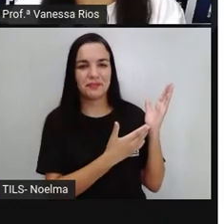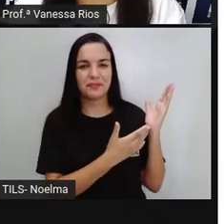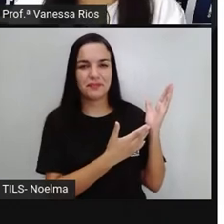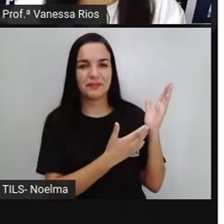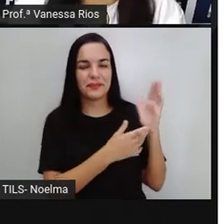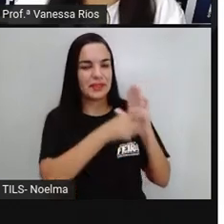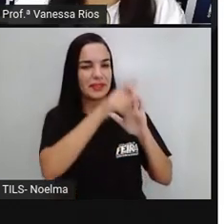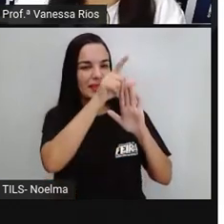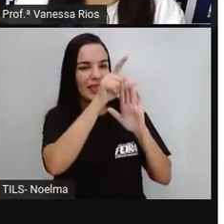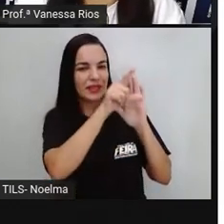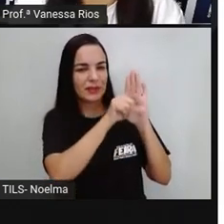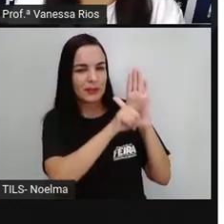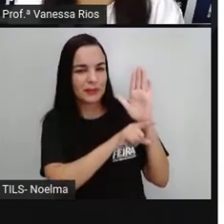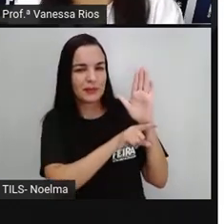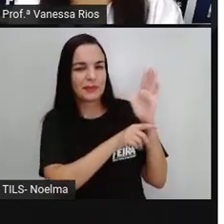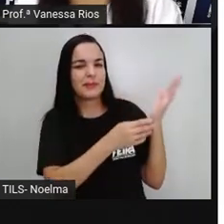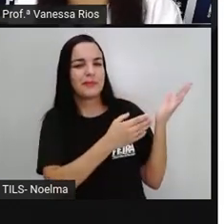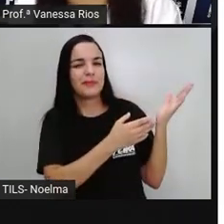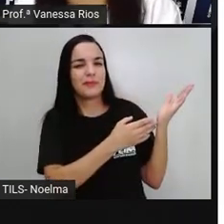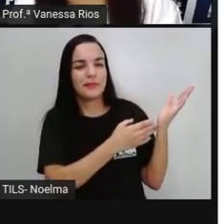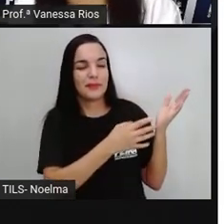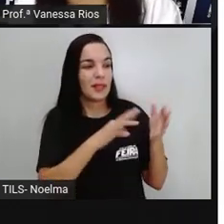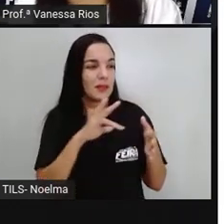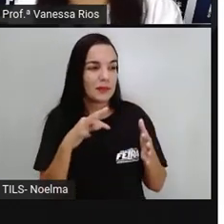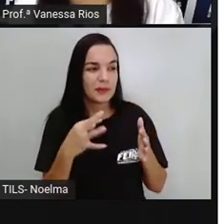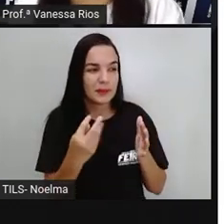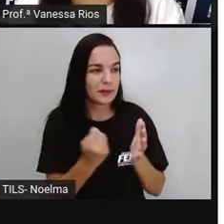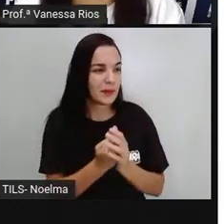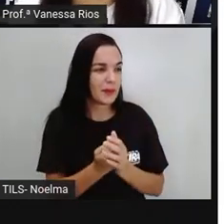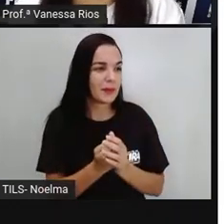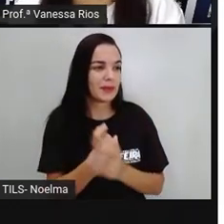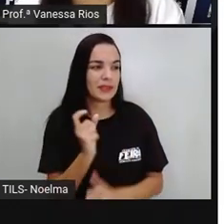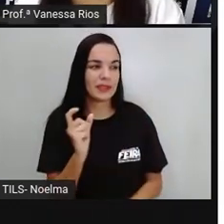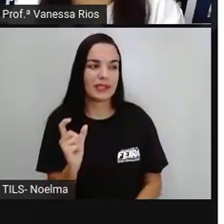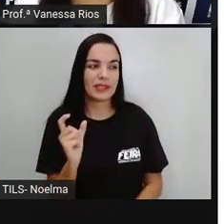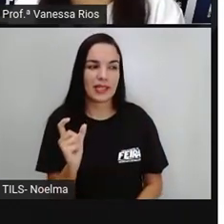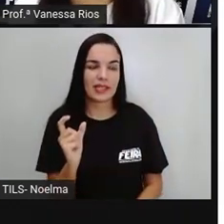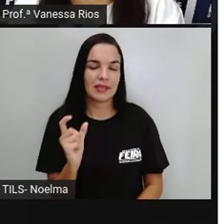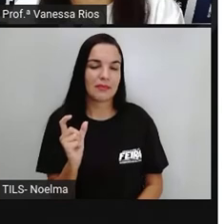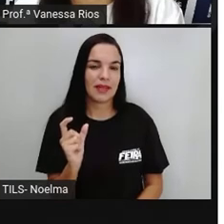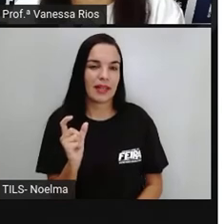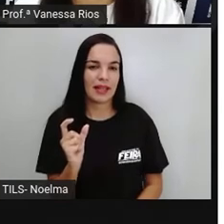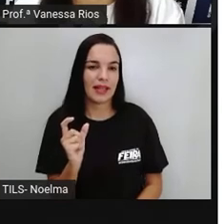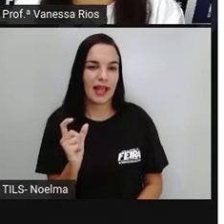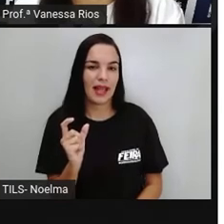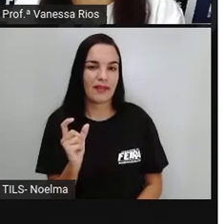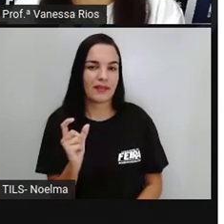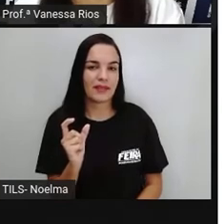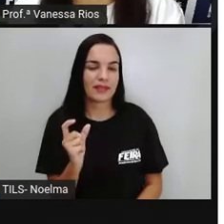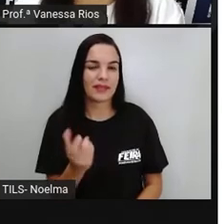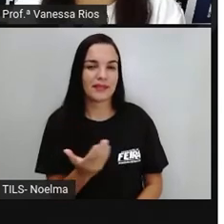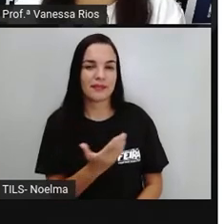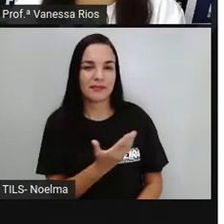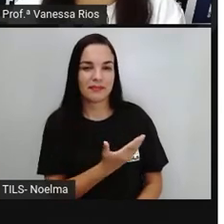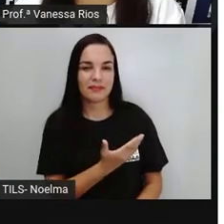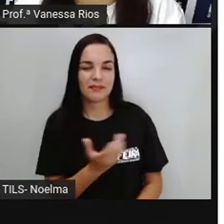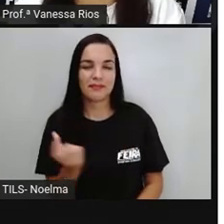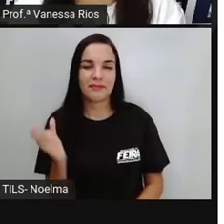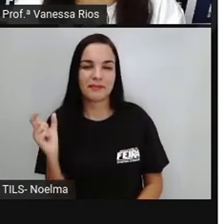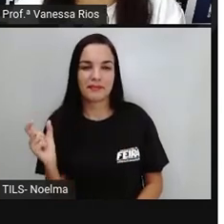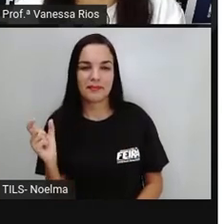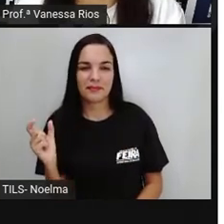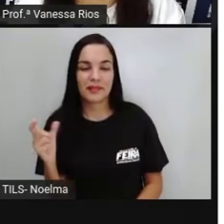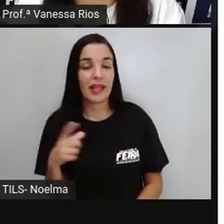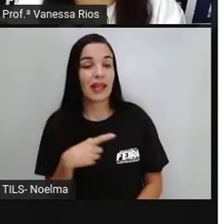Pêssego. Lâmina. Energético. Tâmara. Tâmara. Tícara. Fósforo. E